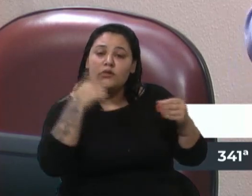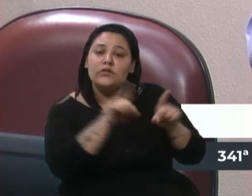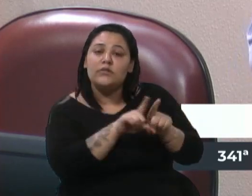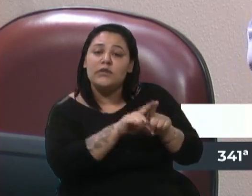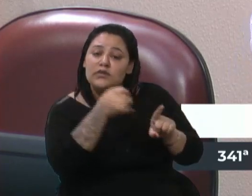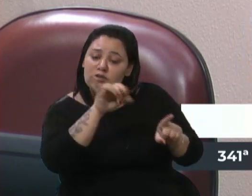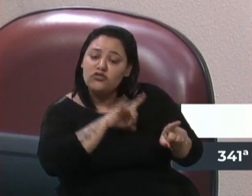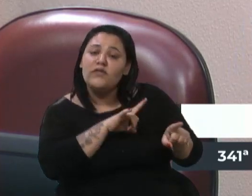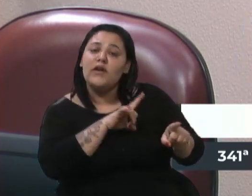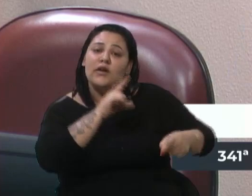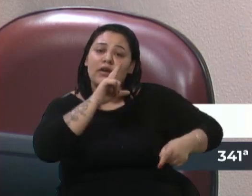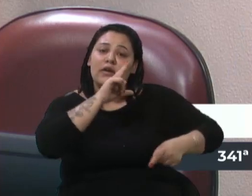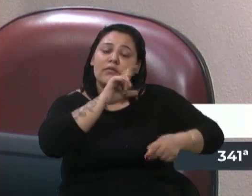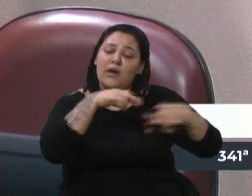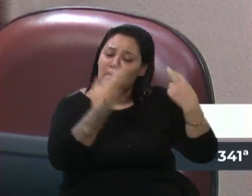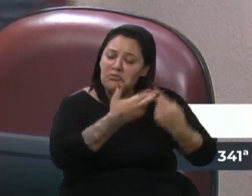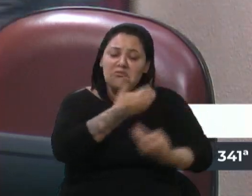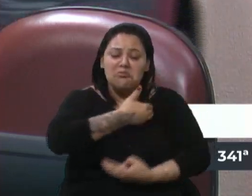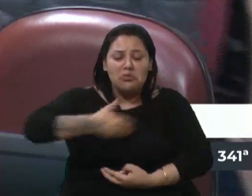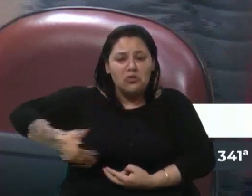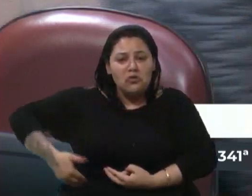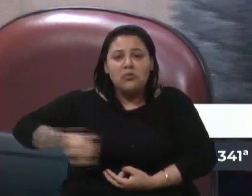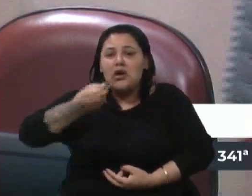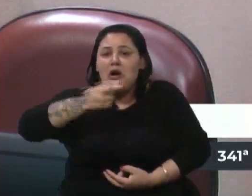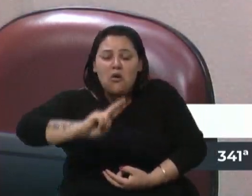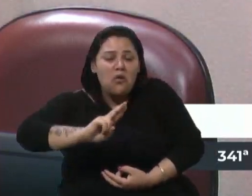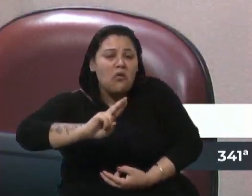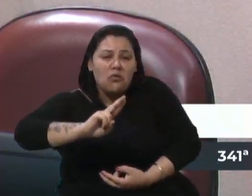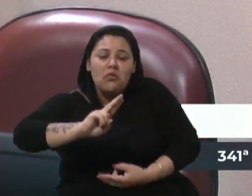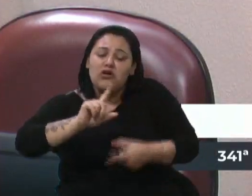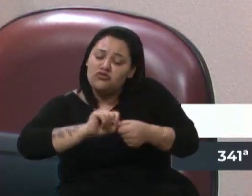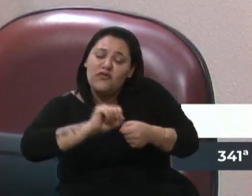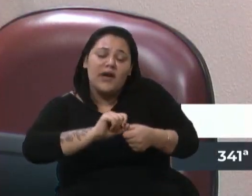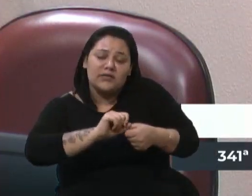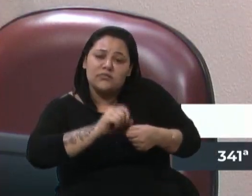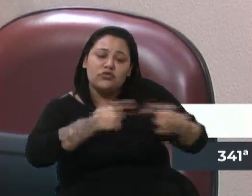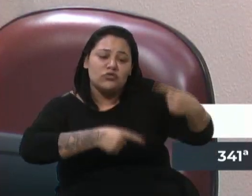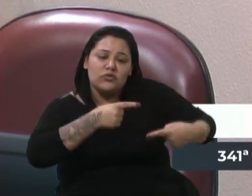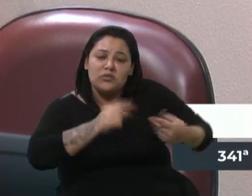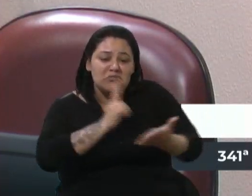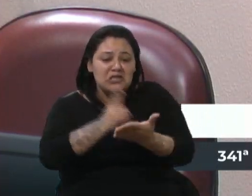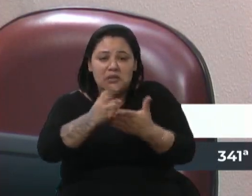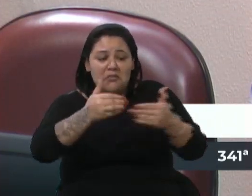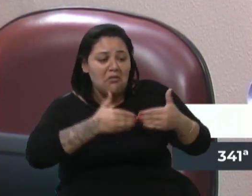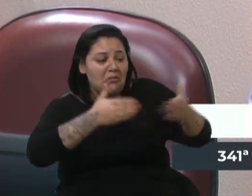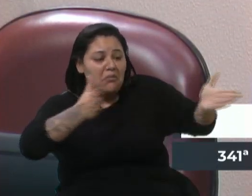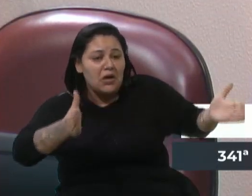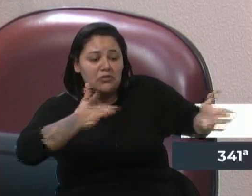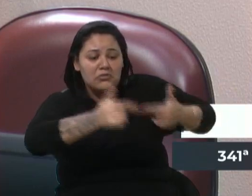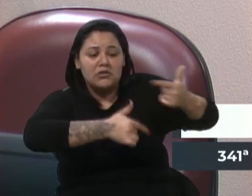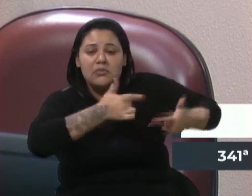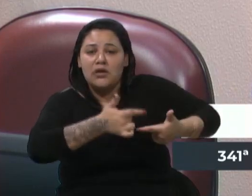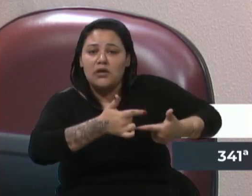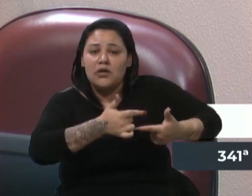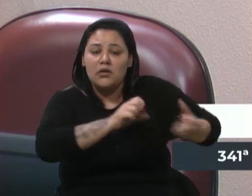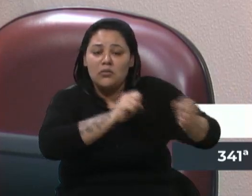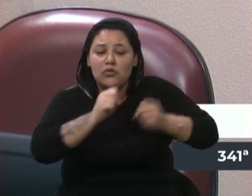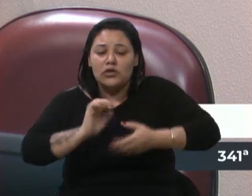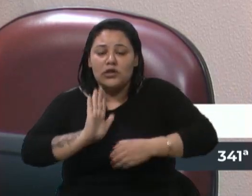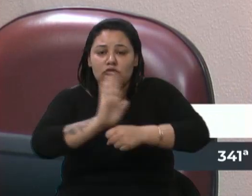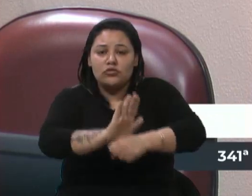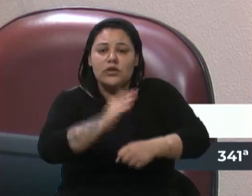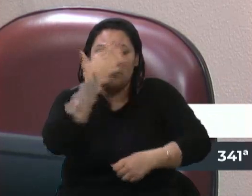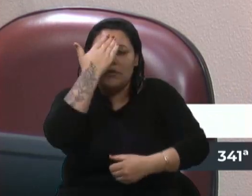tivermos que fazer uma audiência pública ou uma reunião pública, gente está sempre aqui à disposição para poder contemplar e ajudar.